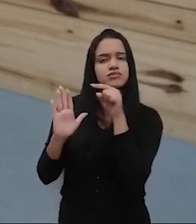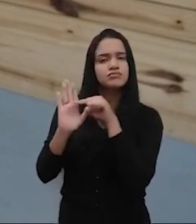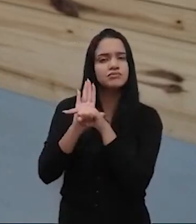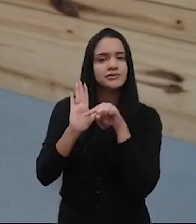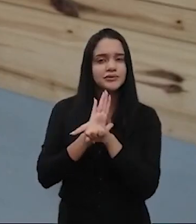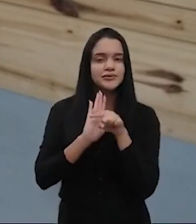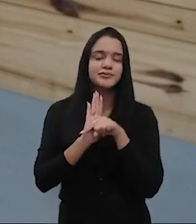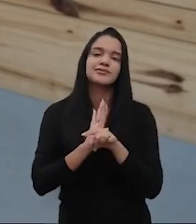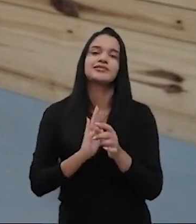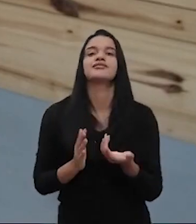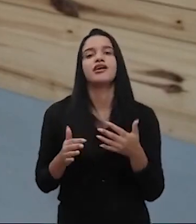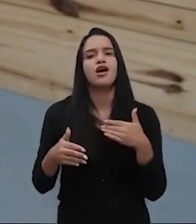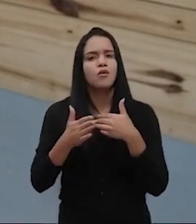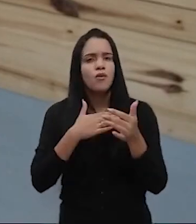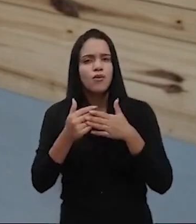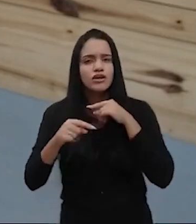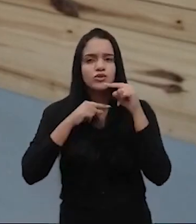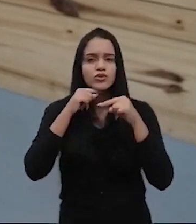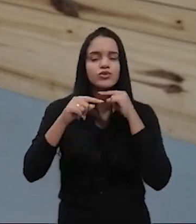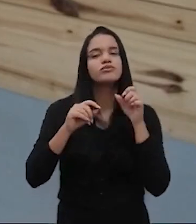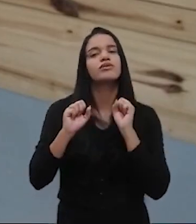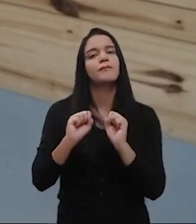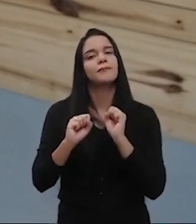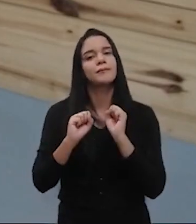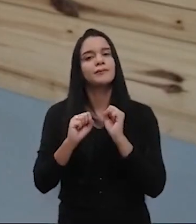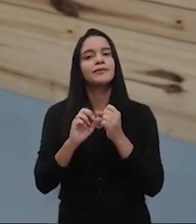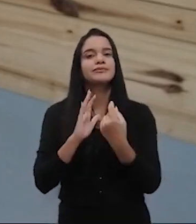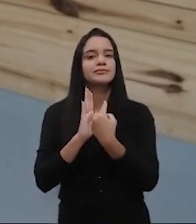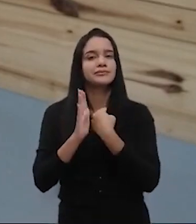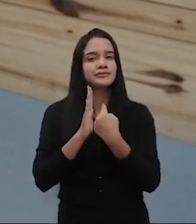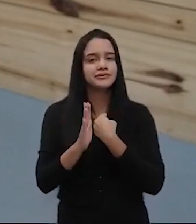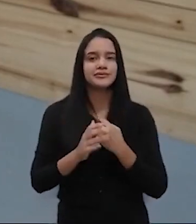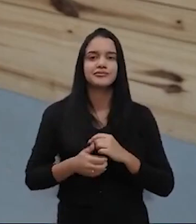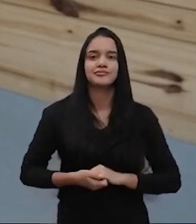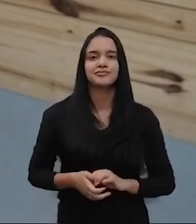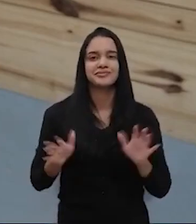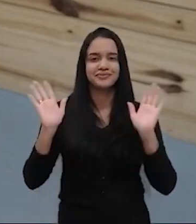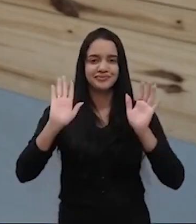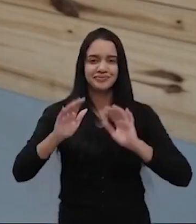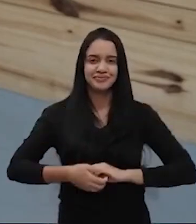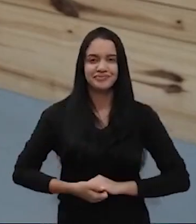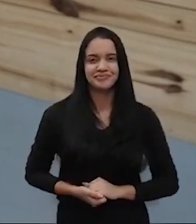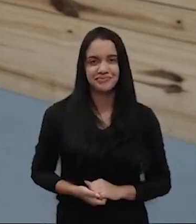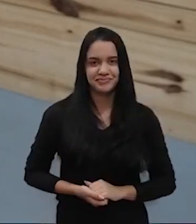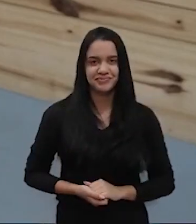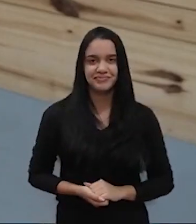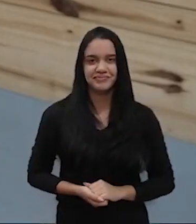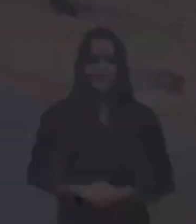questões. No mais, qualquer dúvida, pode nos procurar na plataforma AVA. Tchau, fui!